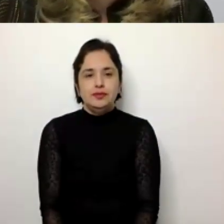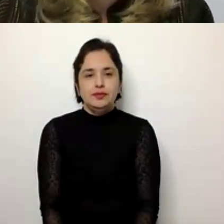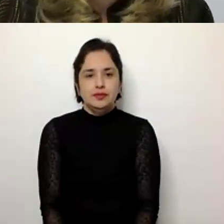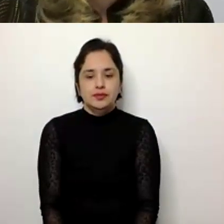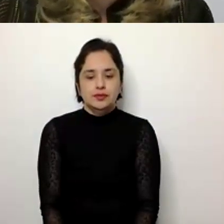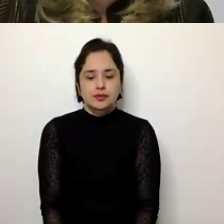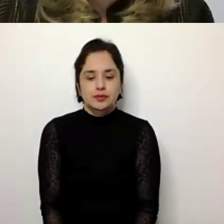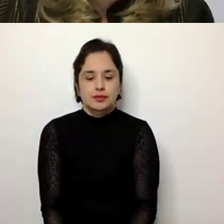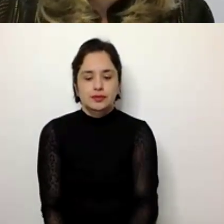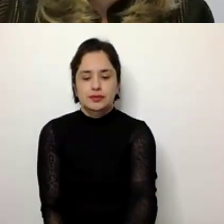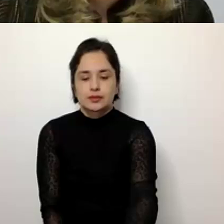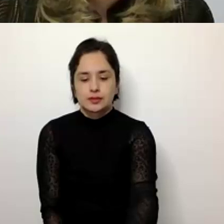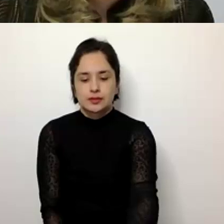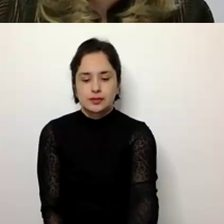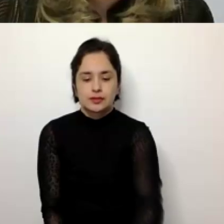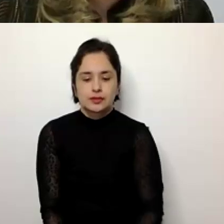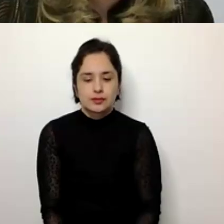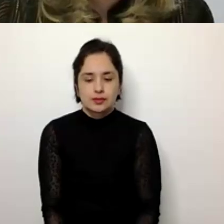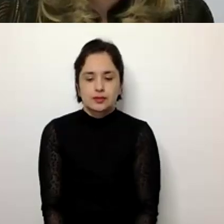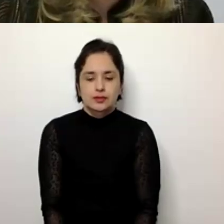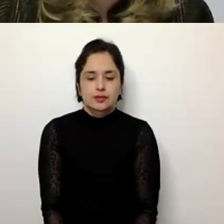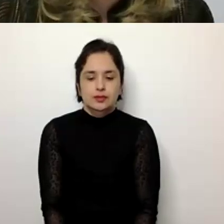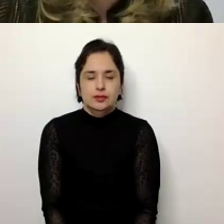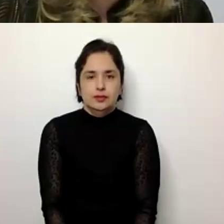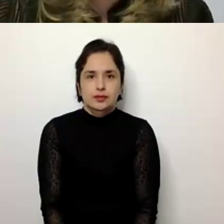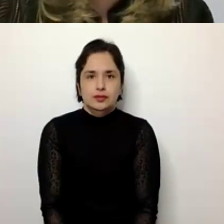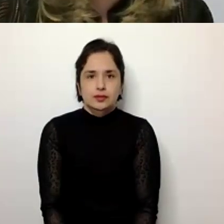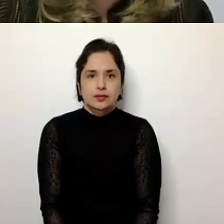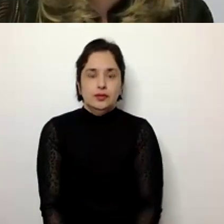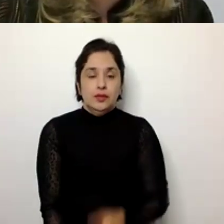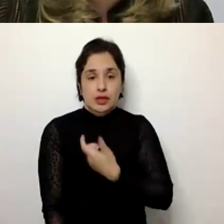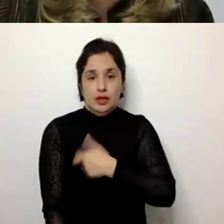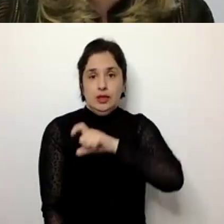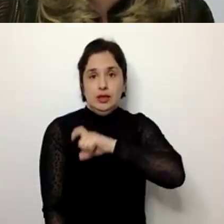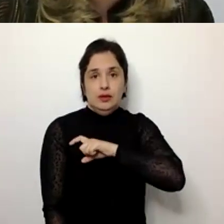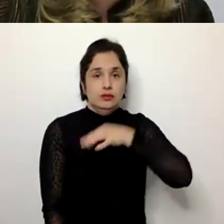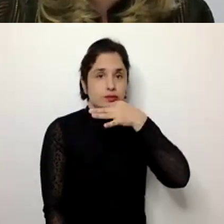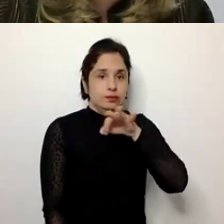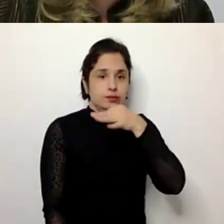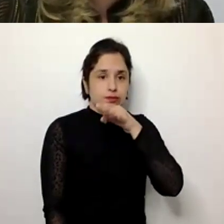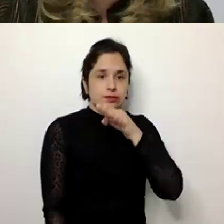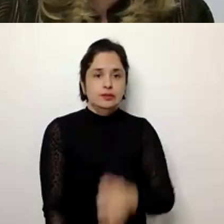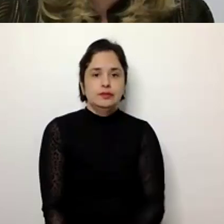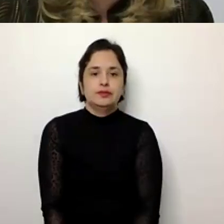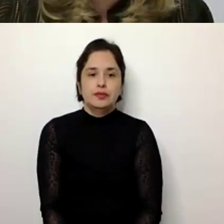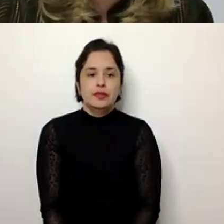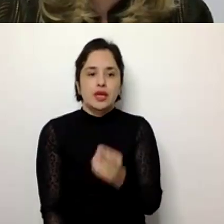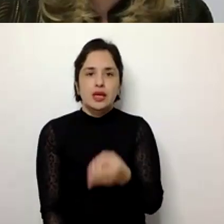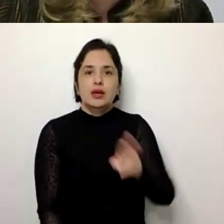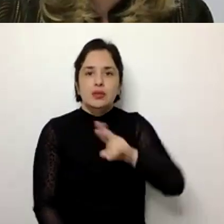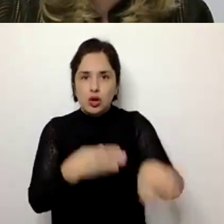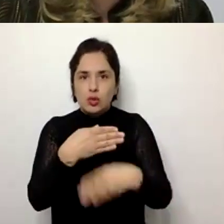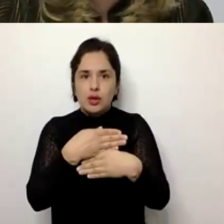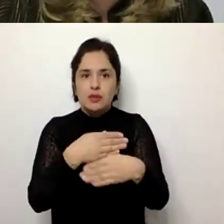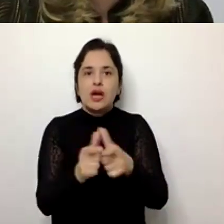Bom, primeiro, describe três elementos, factores que, um pouco, que causado este cambio, justamente, nesta percepção e neste